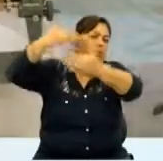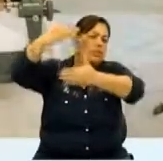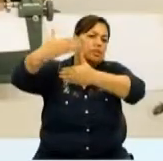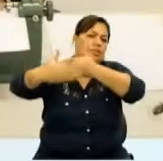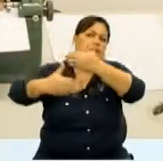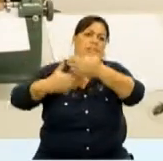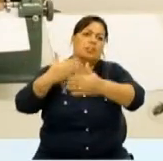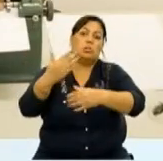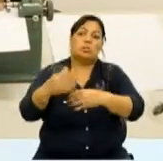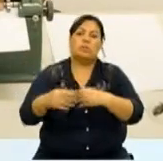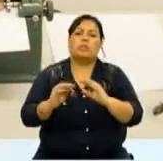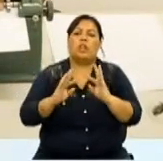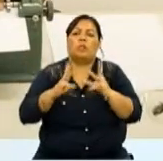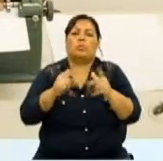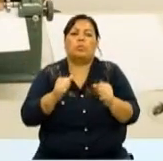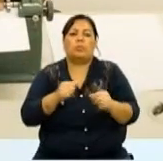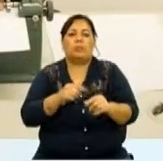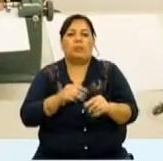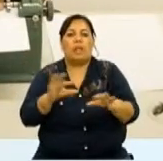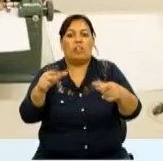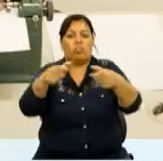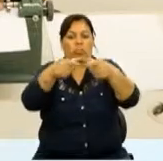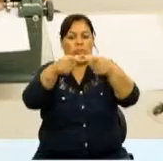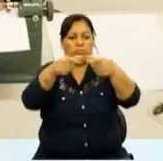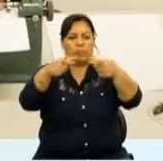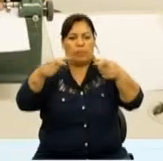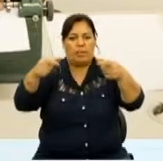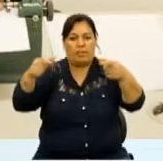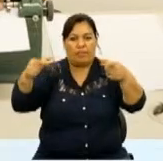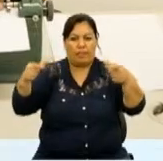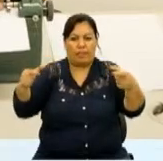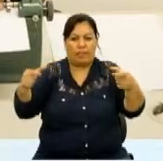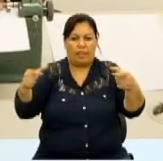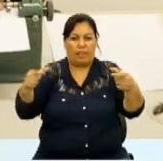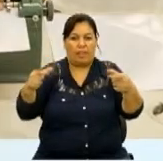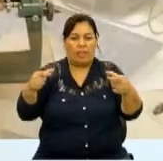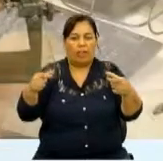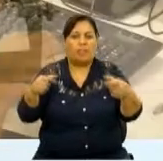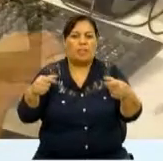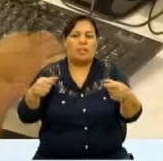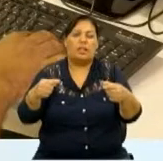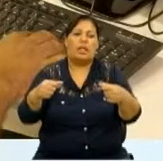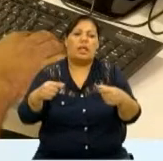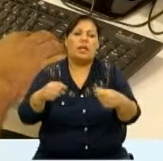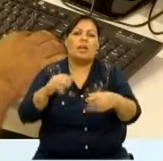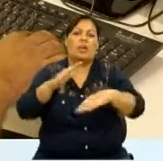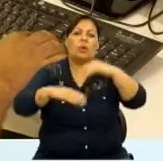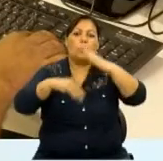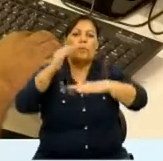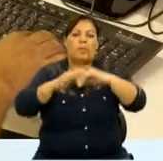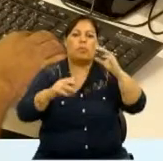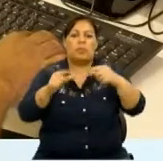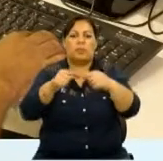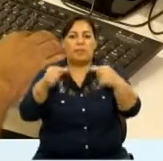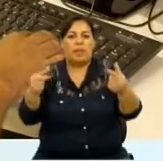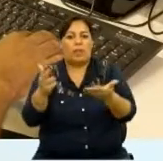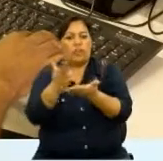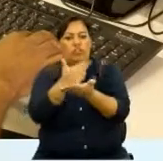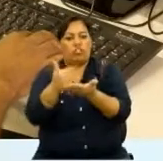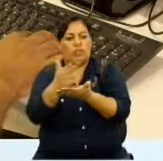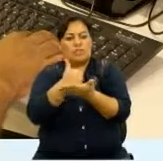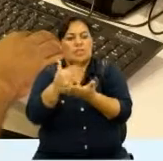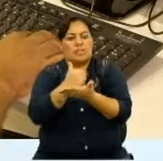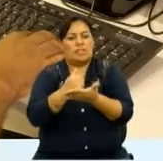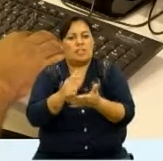raglete que você falou. Reglete. É tipo uma régua, alguma coisa, um equipamento. Como se fosse uma régua de